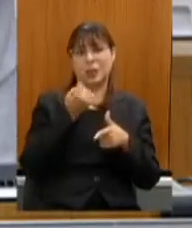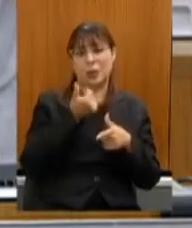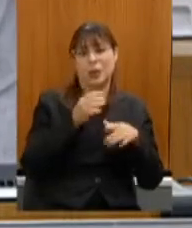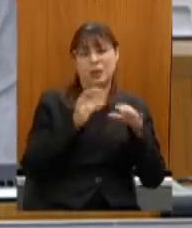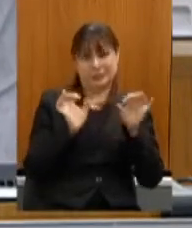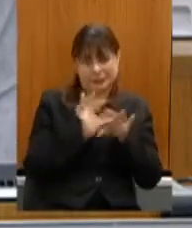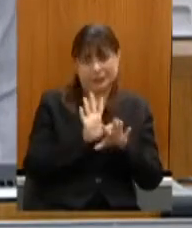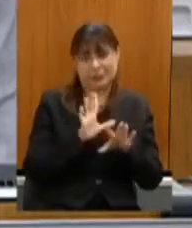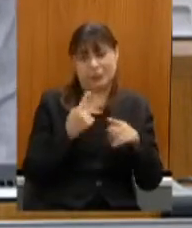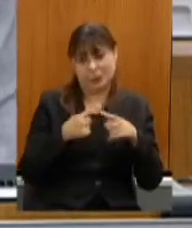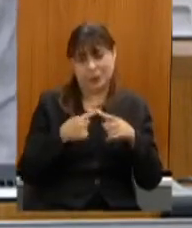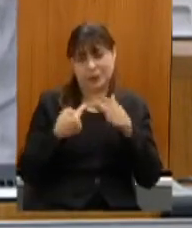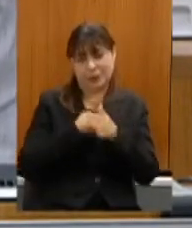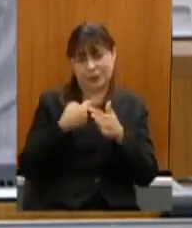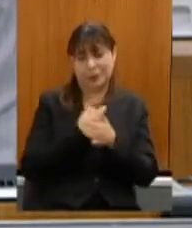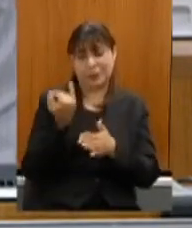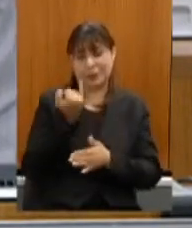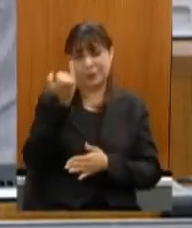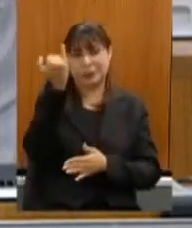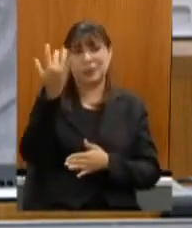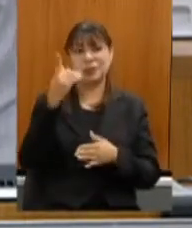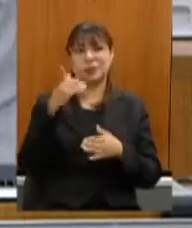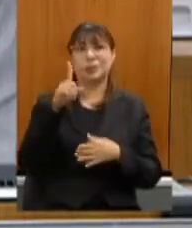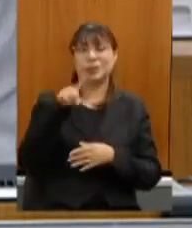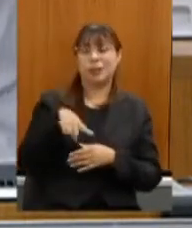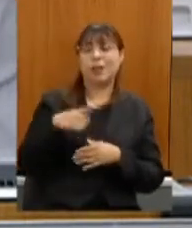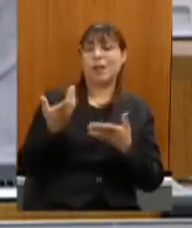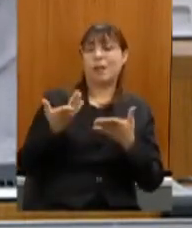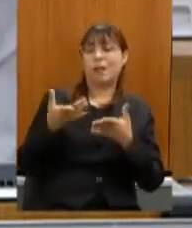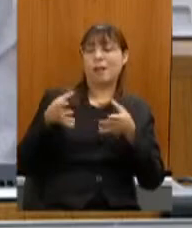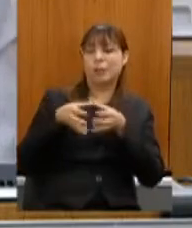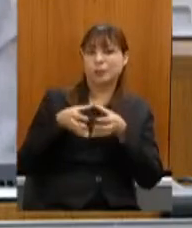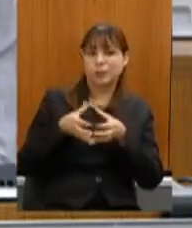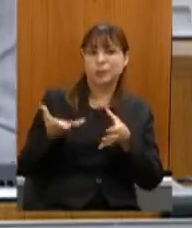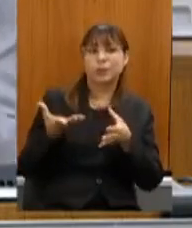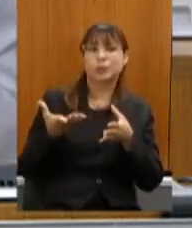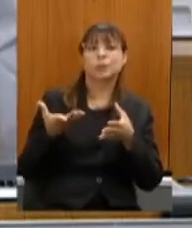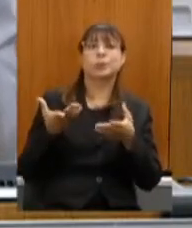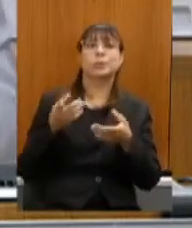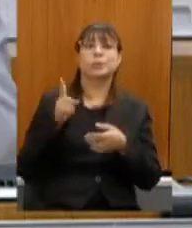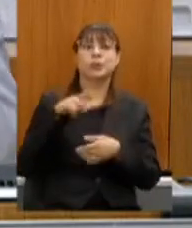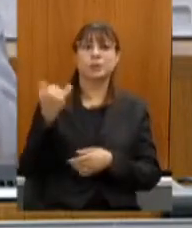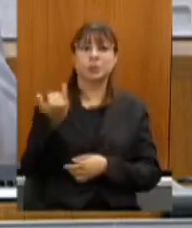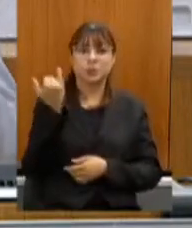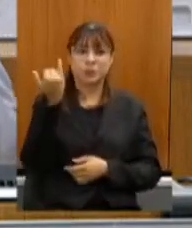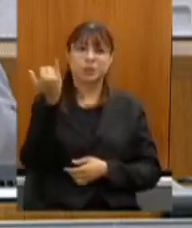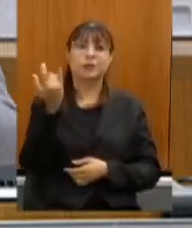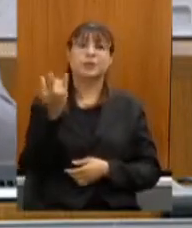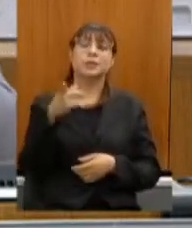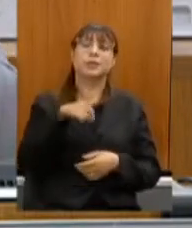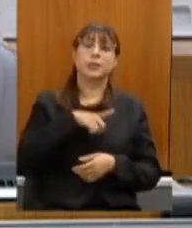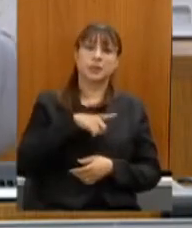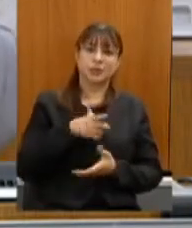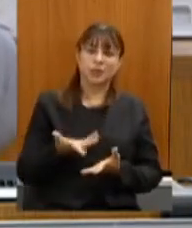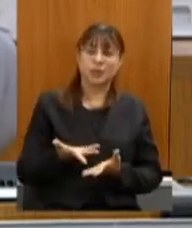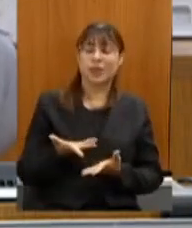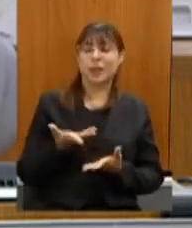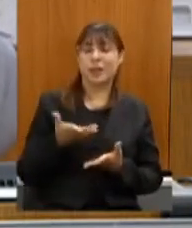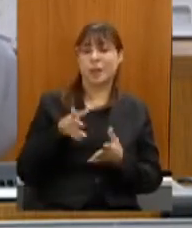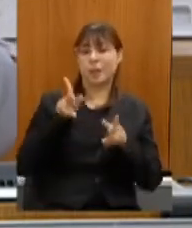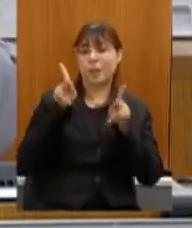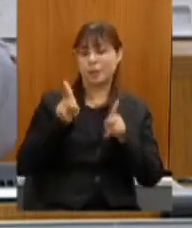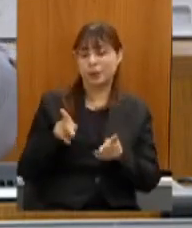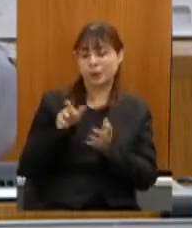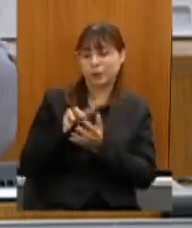importante as suas perguntas assim as bandas é tão grave porque o seguinte são pessoas mais idosas e é